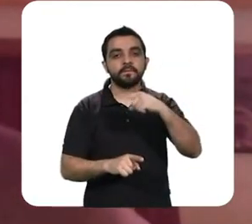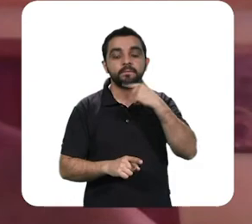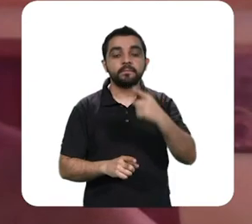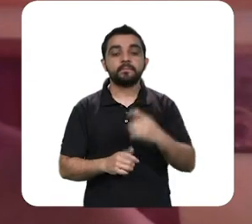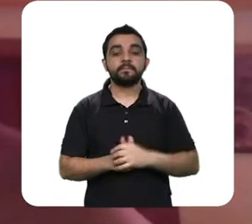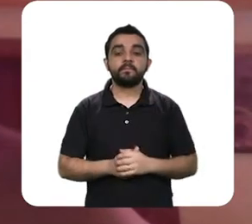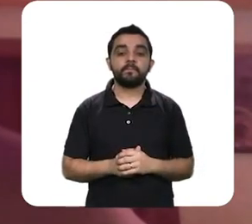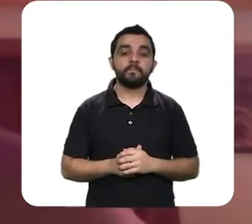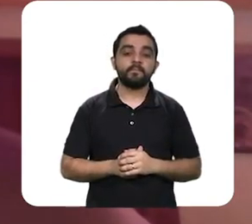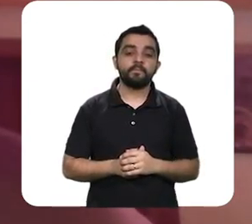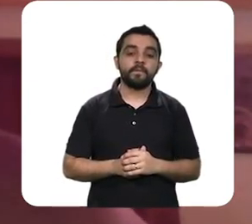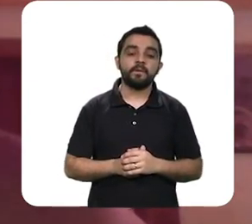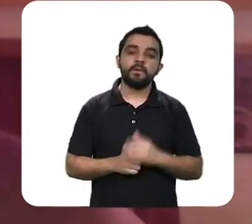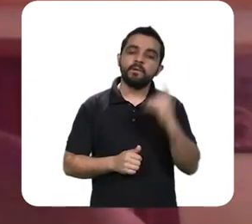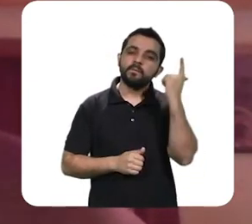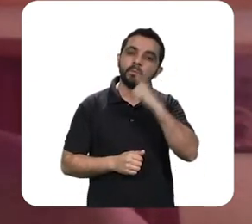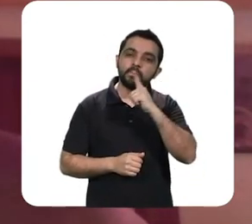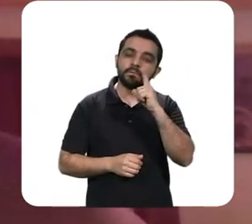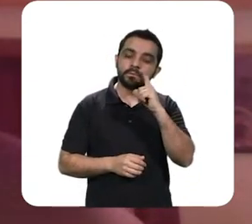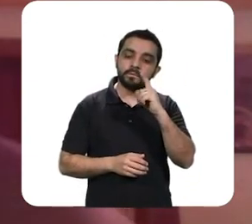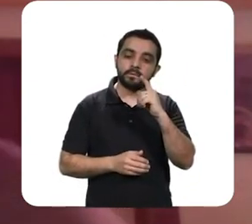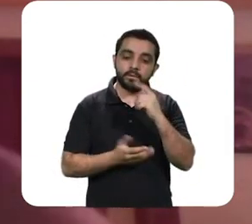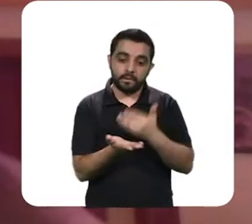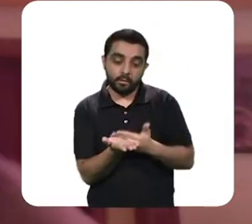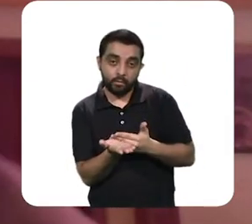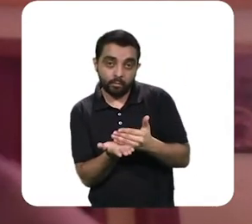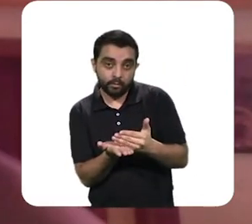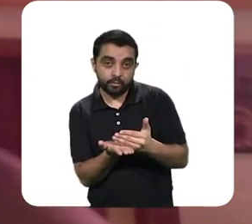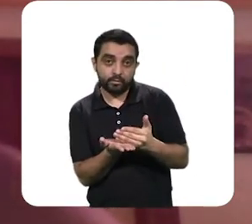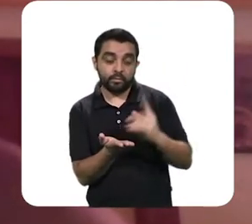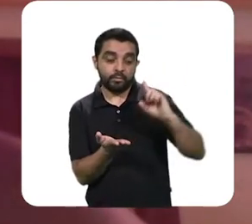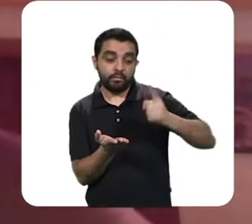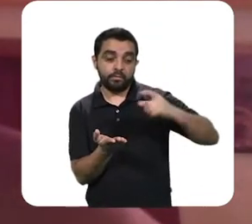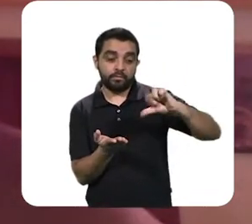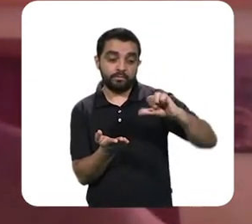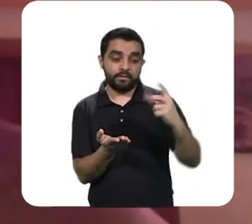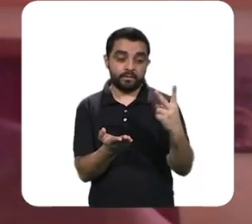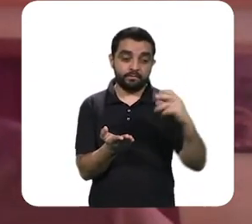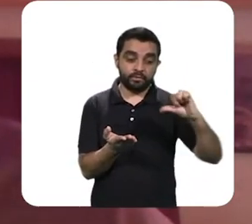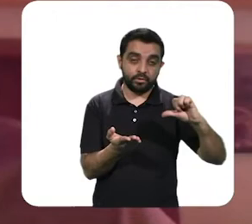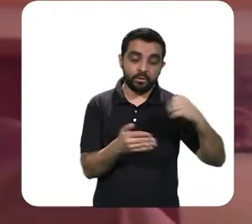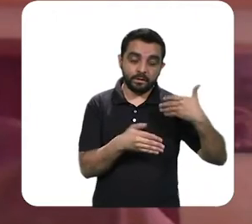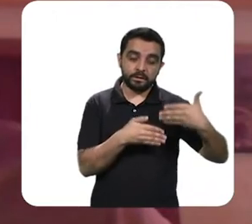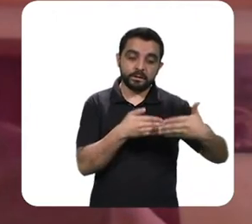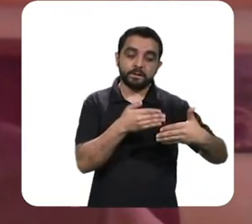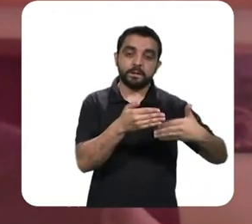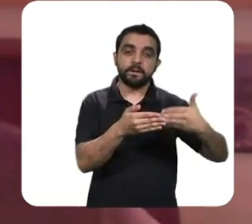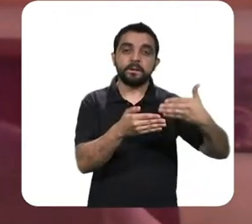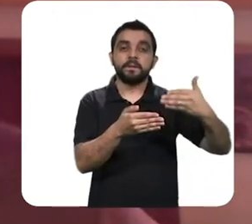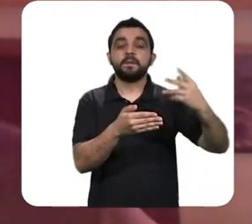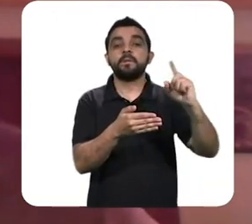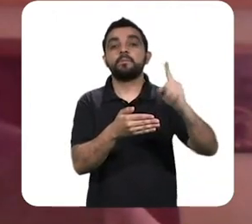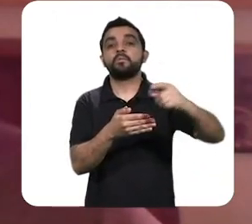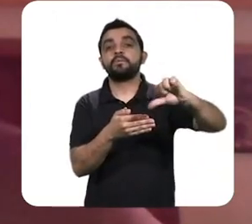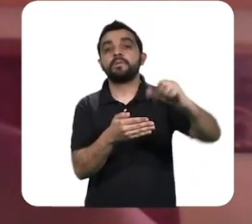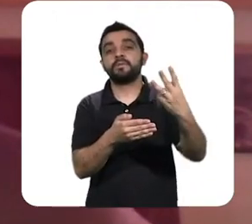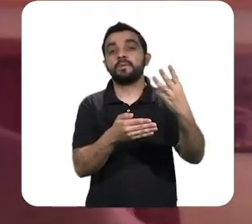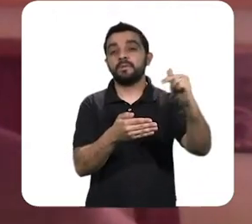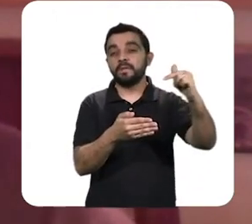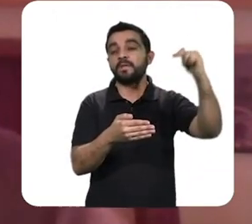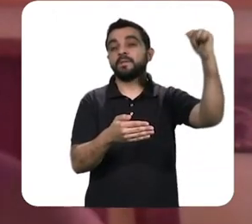E a gente vê, então, a superação dessa crise que se inicia em 1929. Se agrava em 1937, ser superada